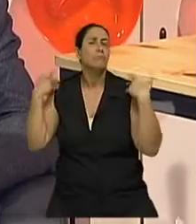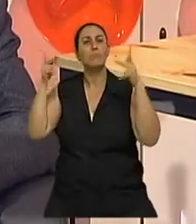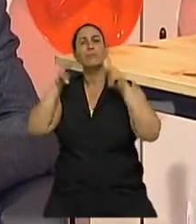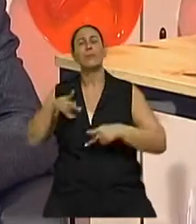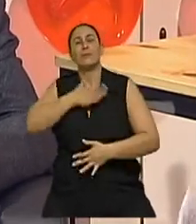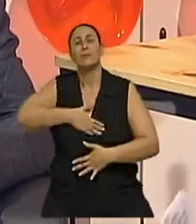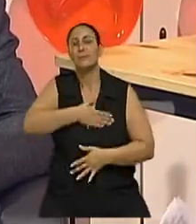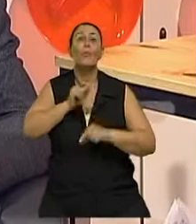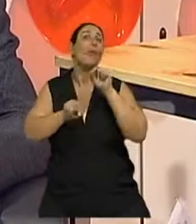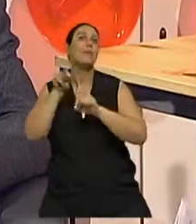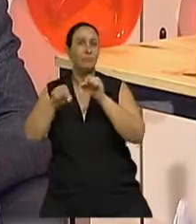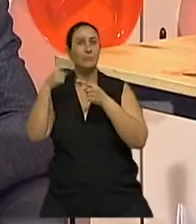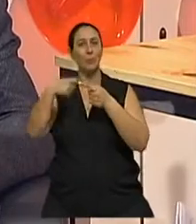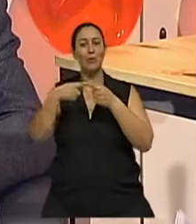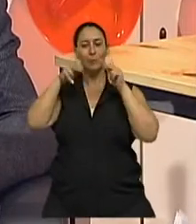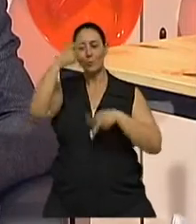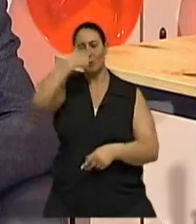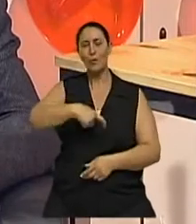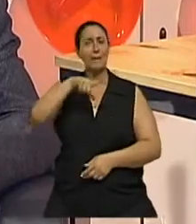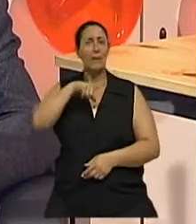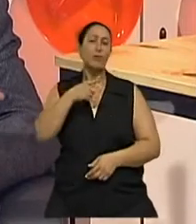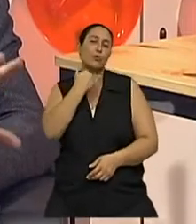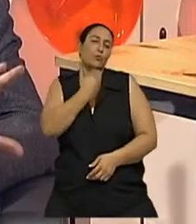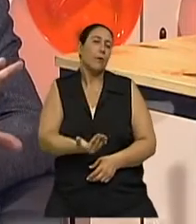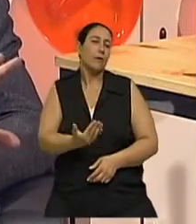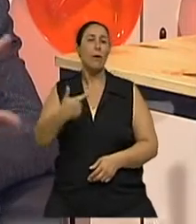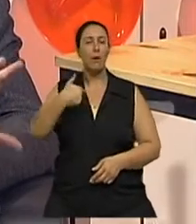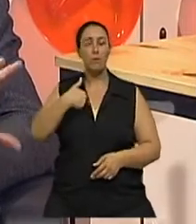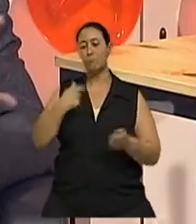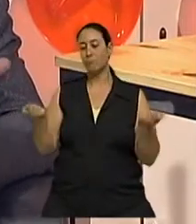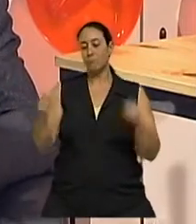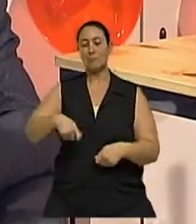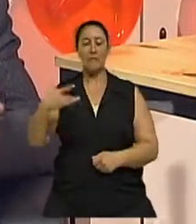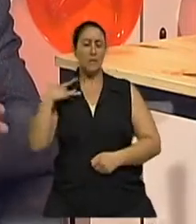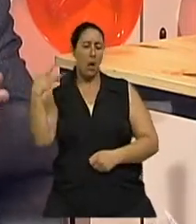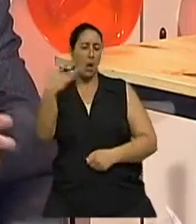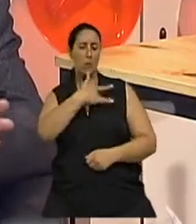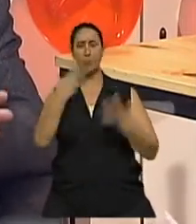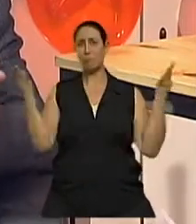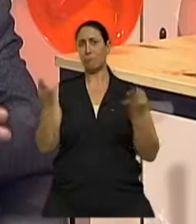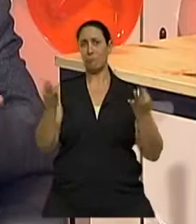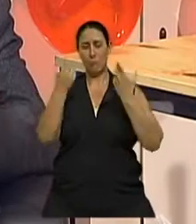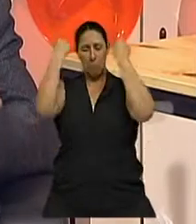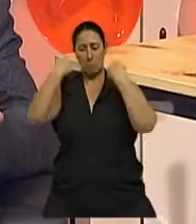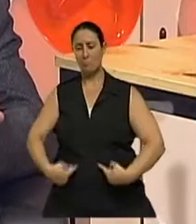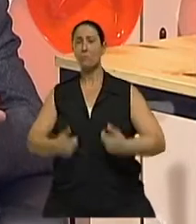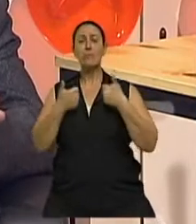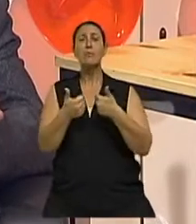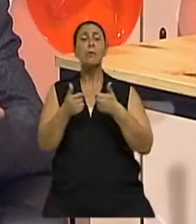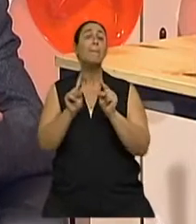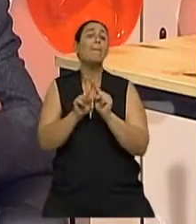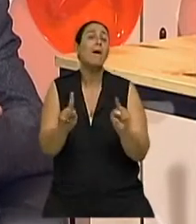dela preenchidas, vamos dizer assim, né? Não adianta uma pessoa ter uma excelente saúde física, que é uma grande coisa para a qualidade de vida,